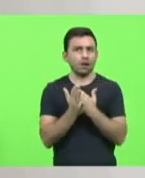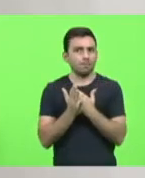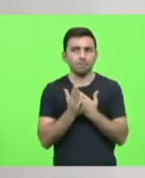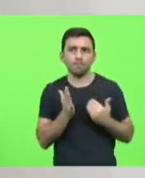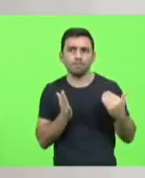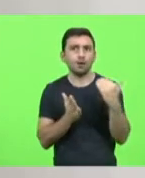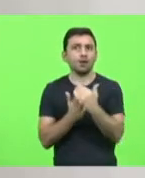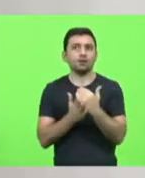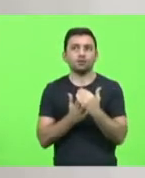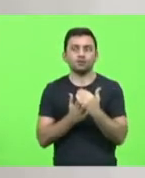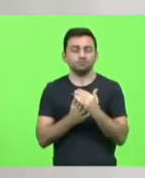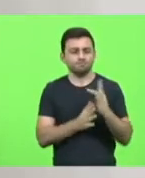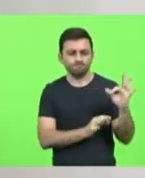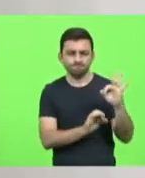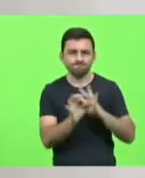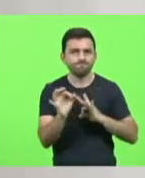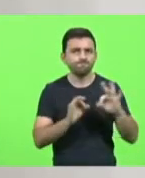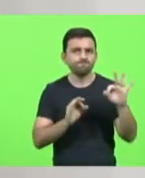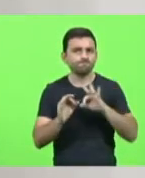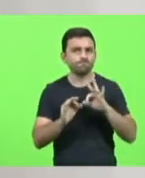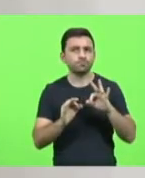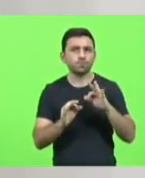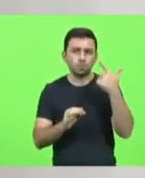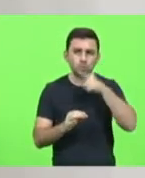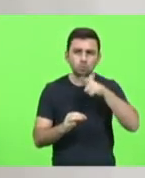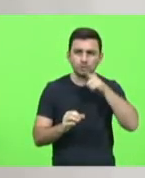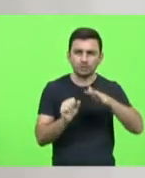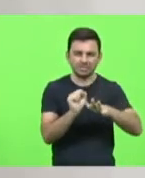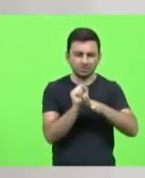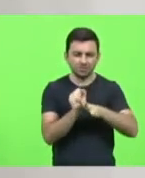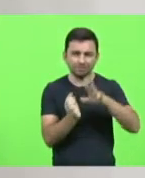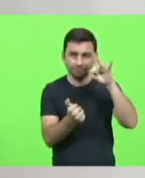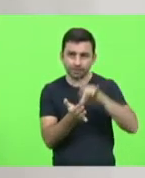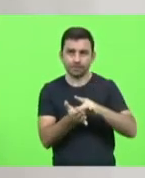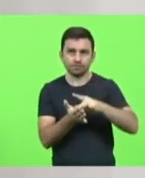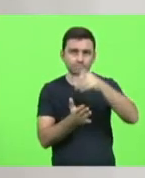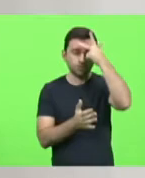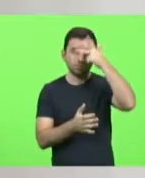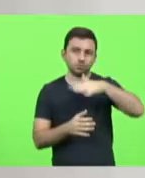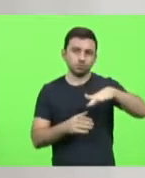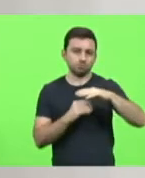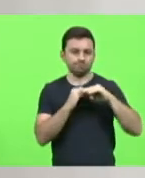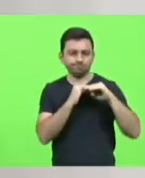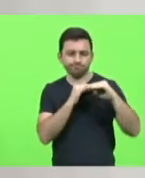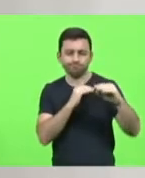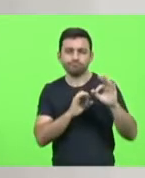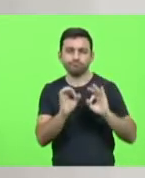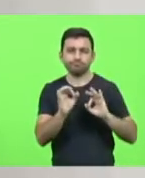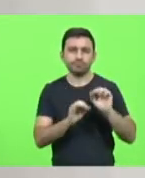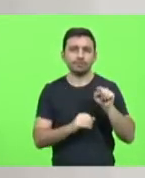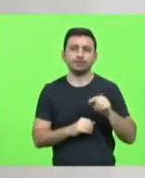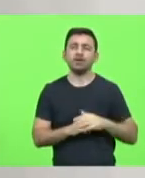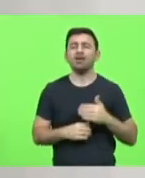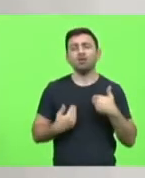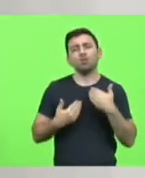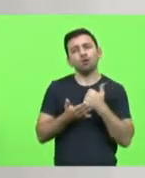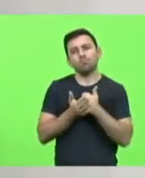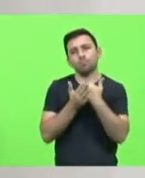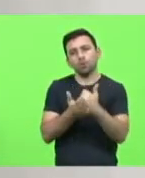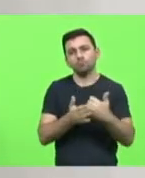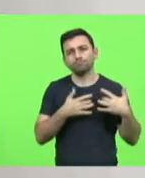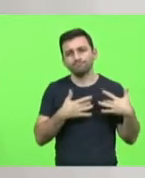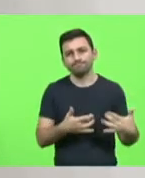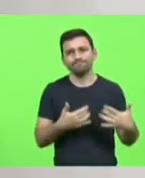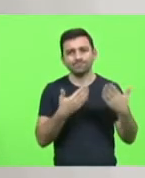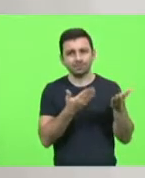e com capacidade de trazer segurança efetiva para as pessoas. Então, eu faço essa manifestação aqui de apoio e solidariedade